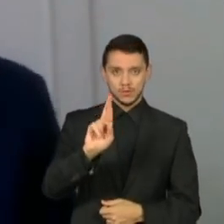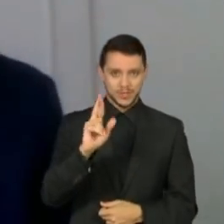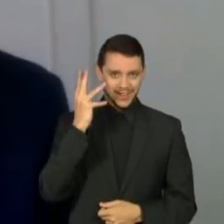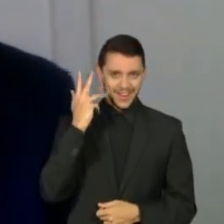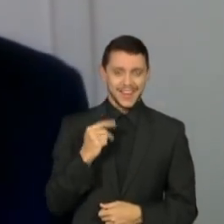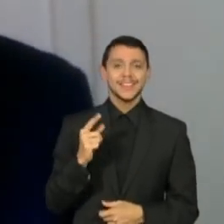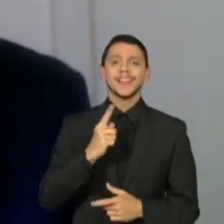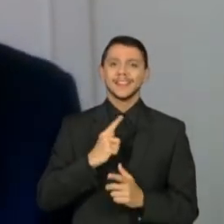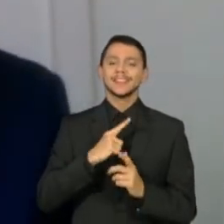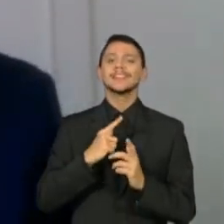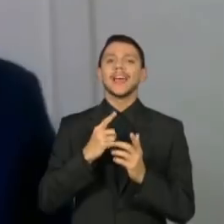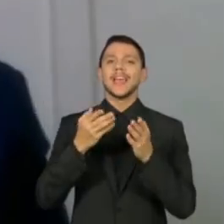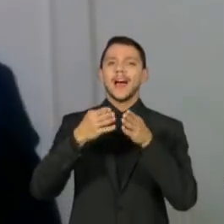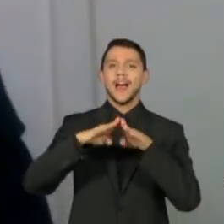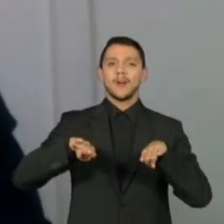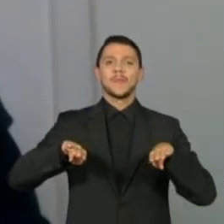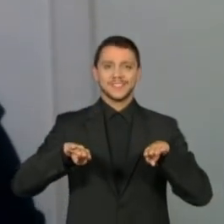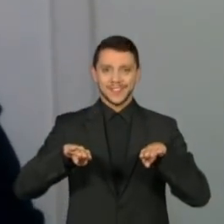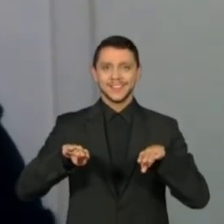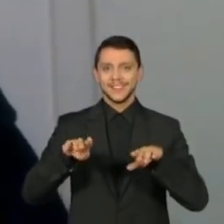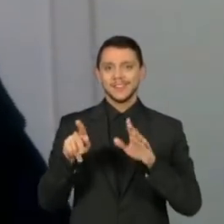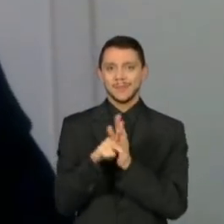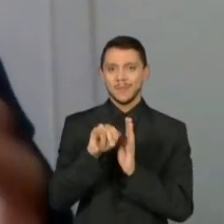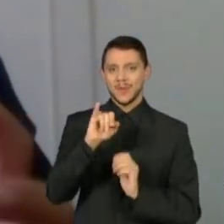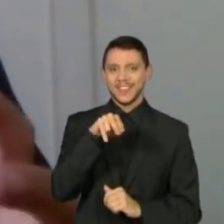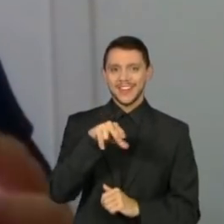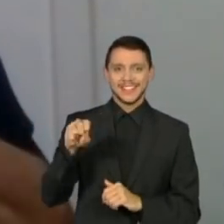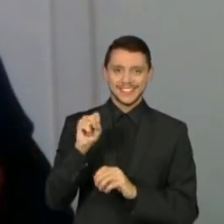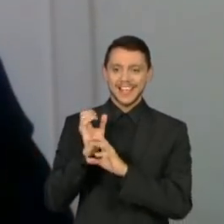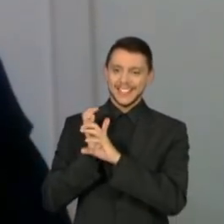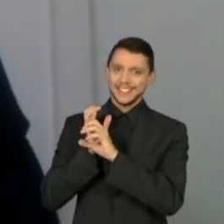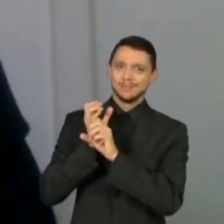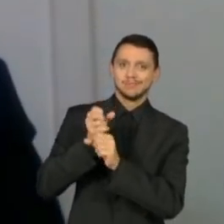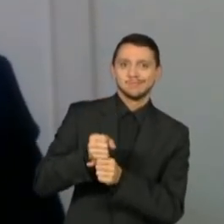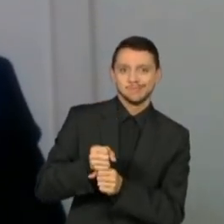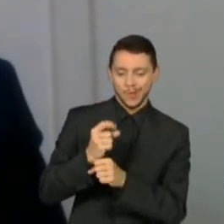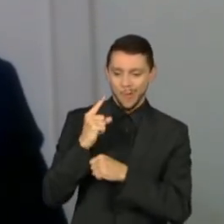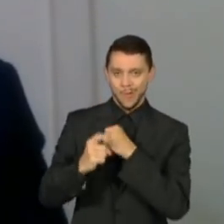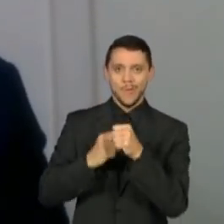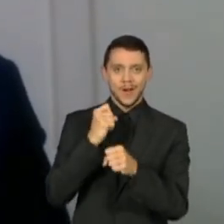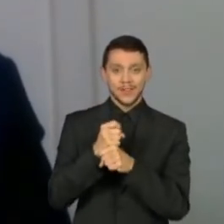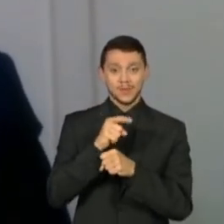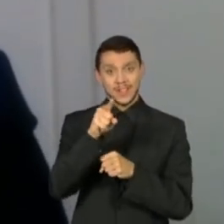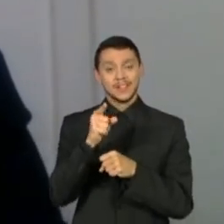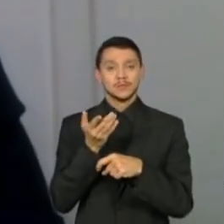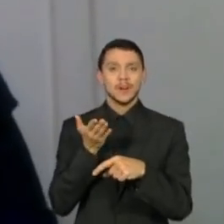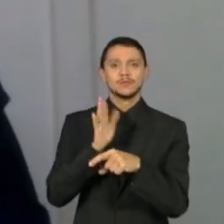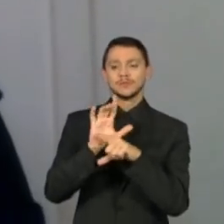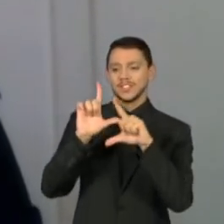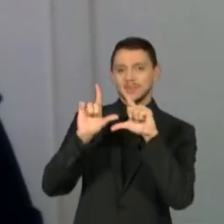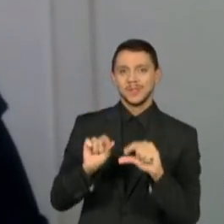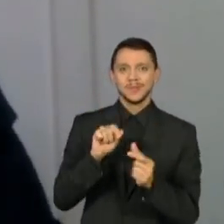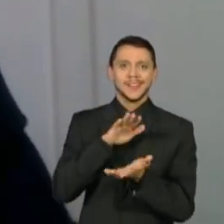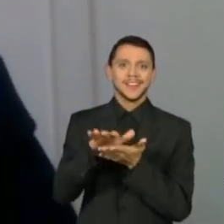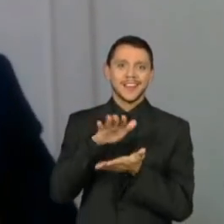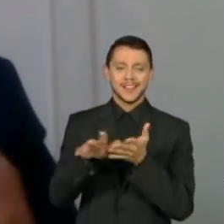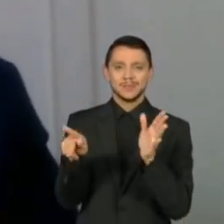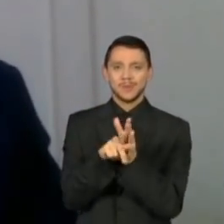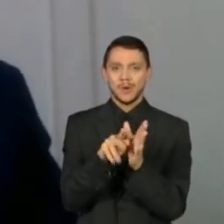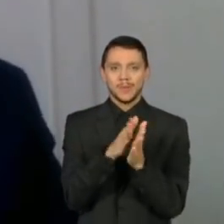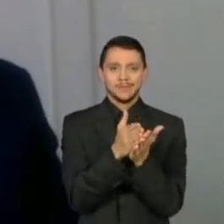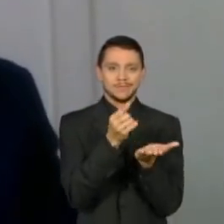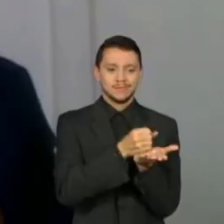o INSS que ele recolheu durante o ano. Então isso diminuía o custo da formalidade